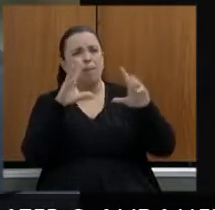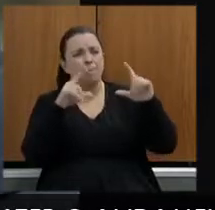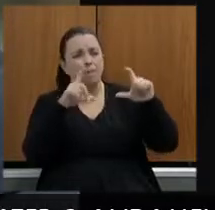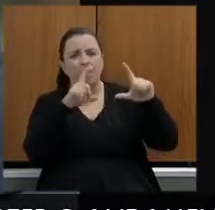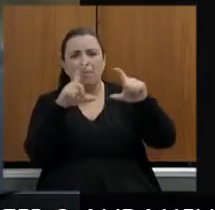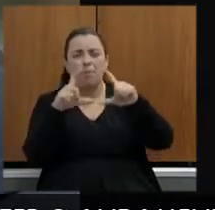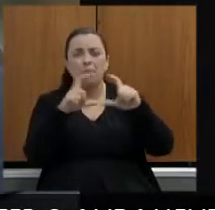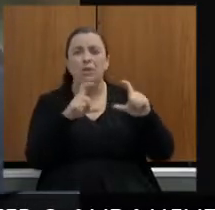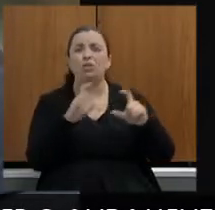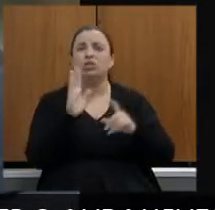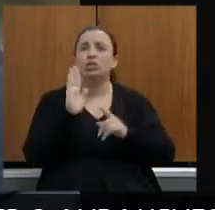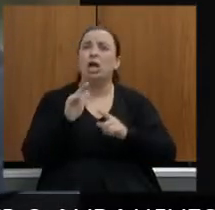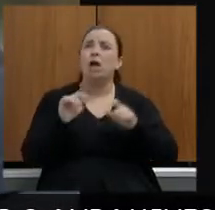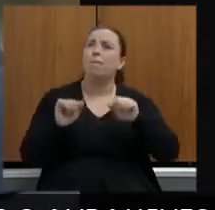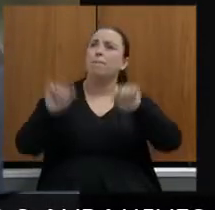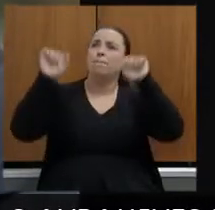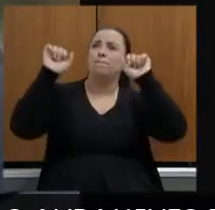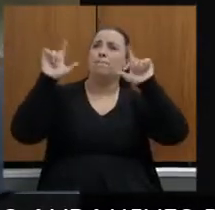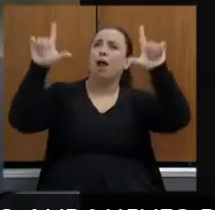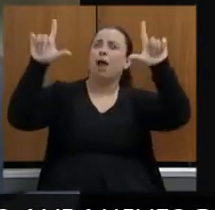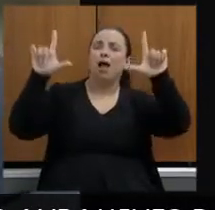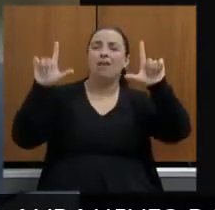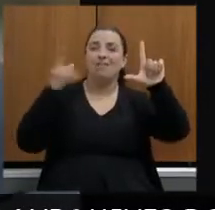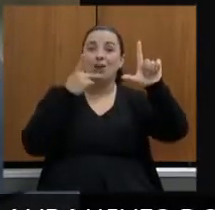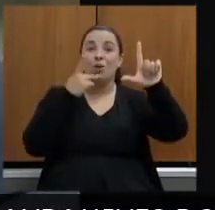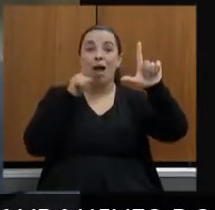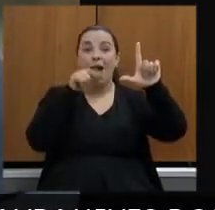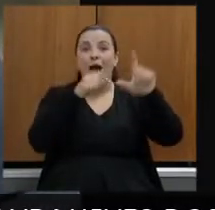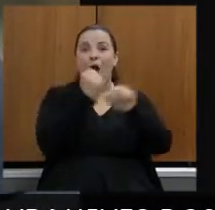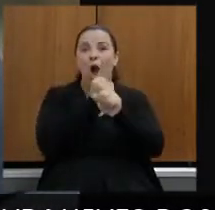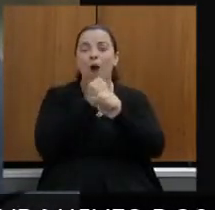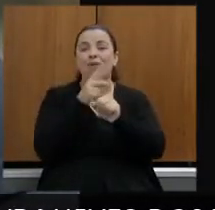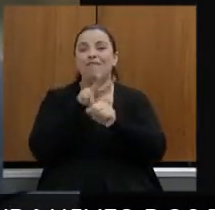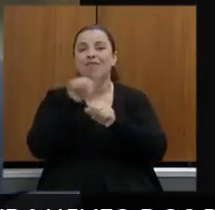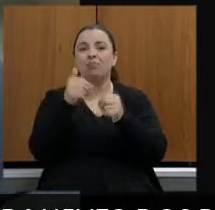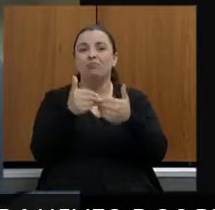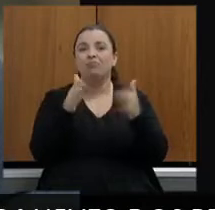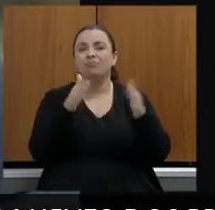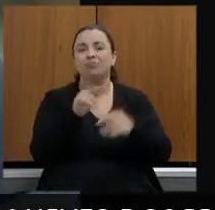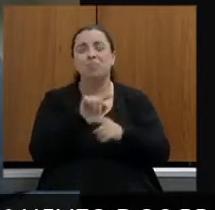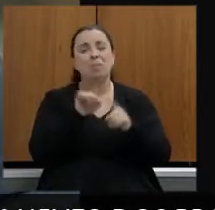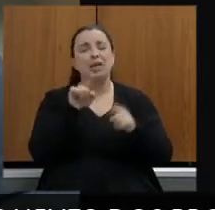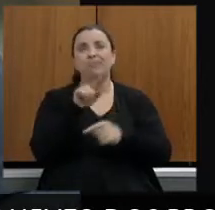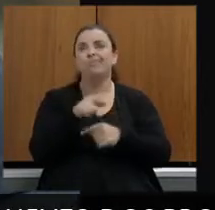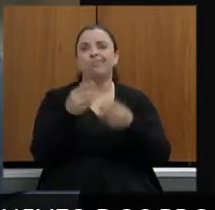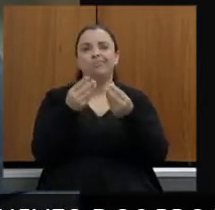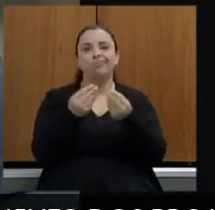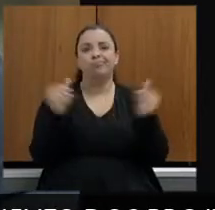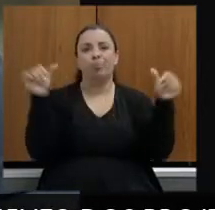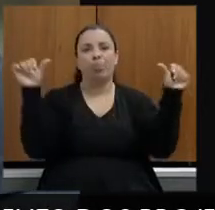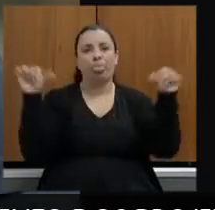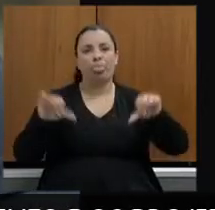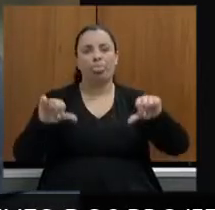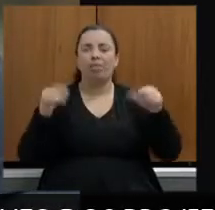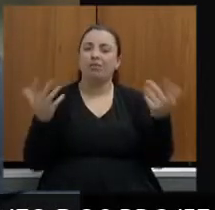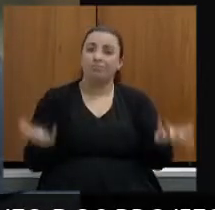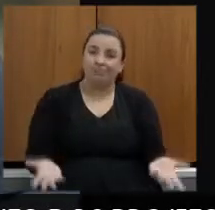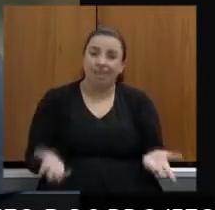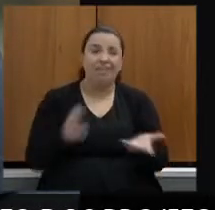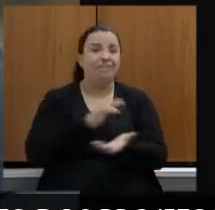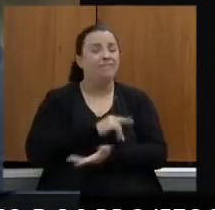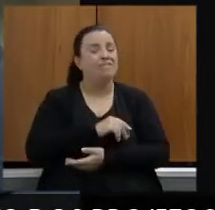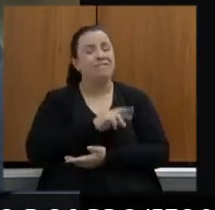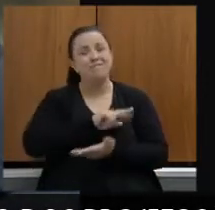placas dizendo que a obra seria feita isso não ocorreu né e por muitas vezes